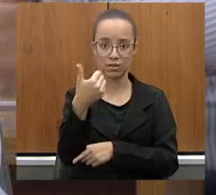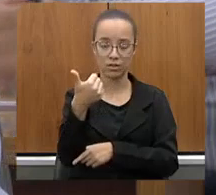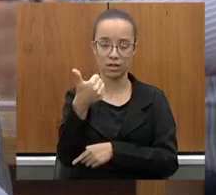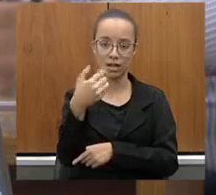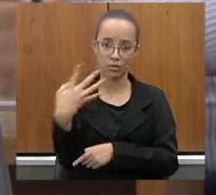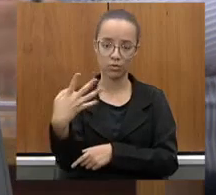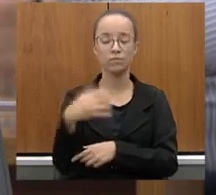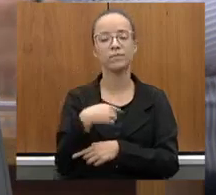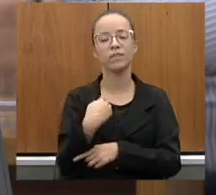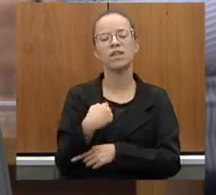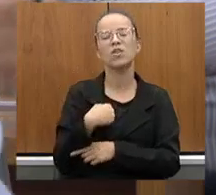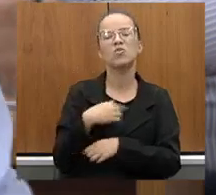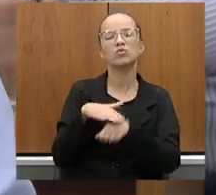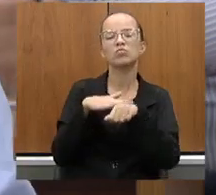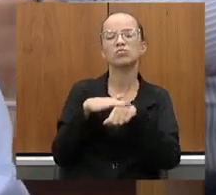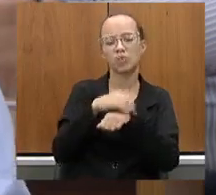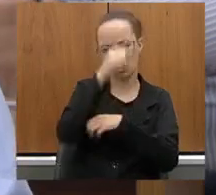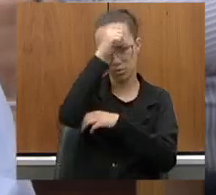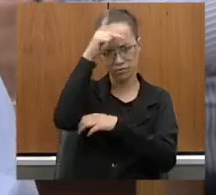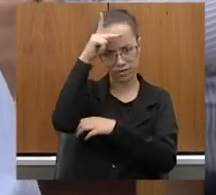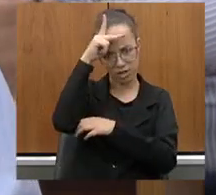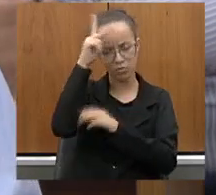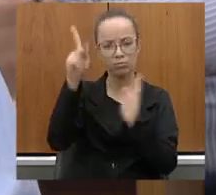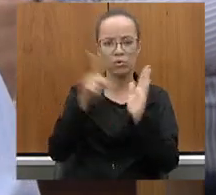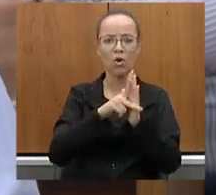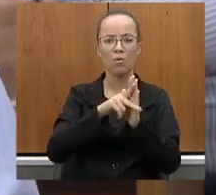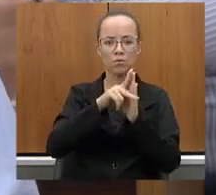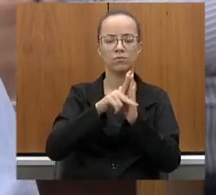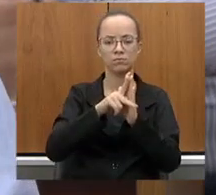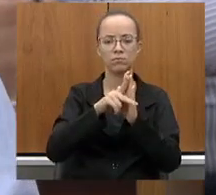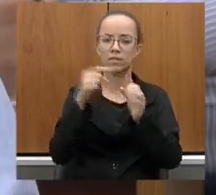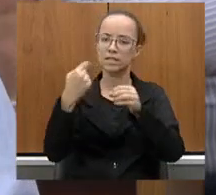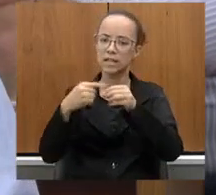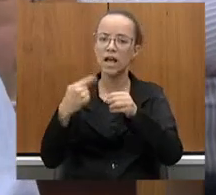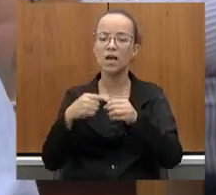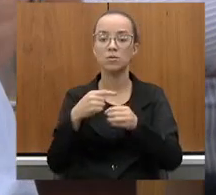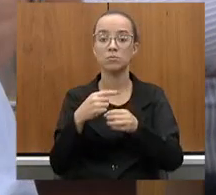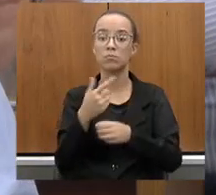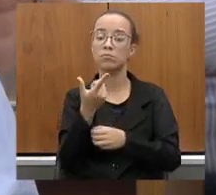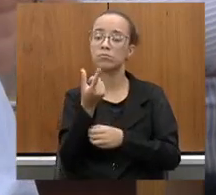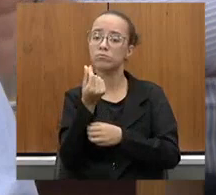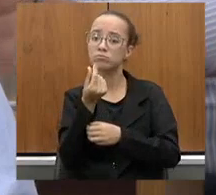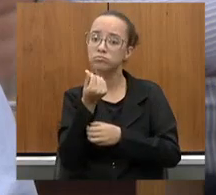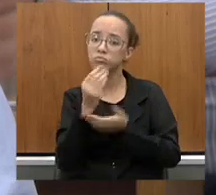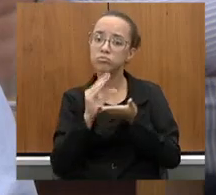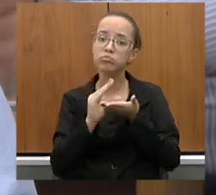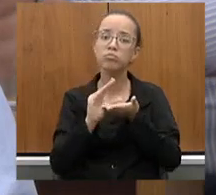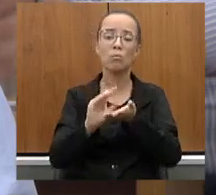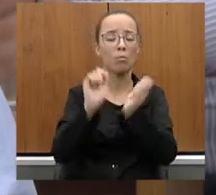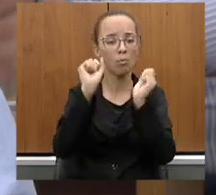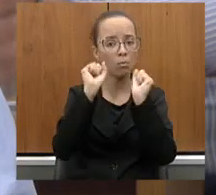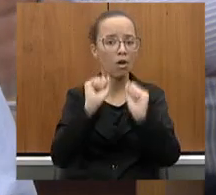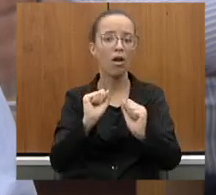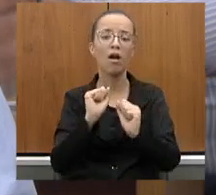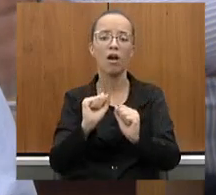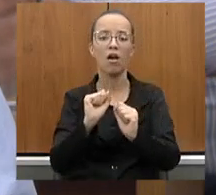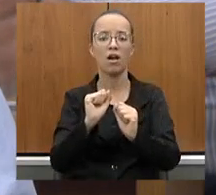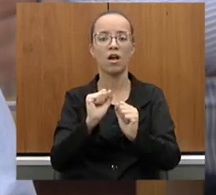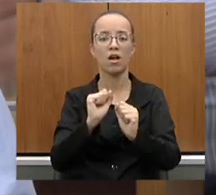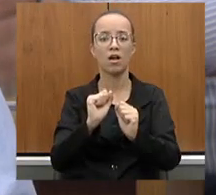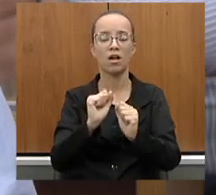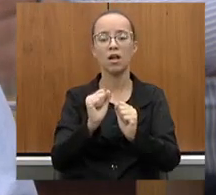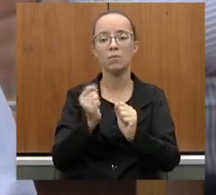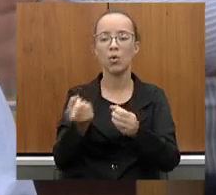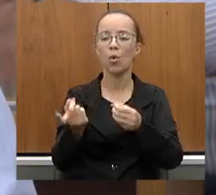havia conversado com o próprio prefeito de Itamarandiba para que os recursos fossem repassados por meio de